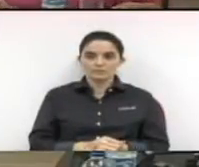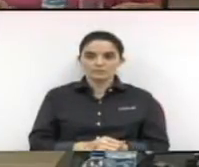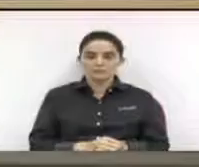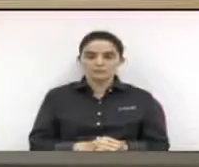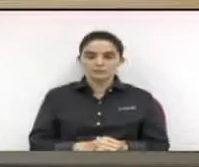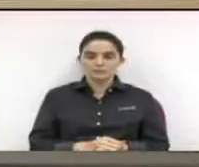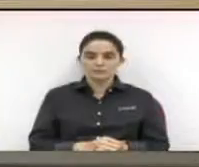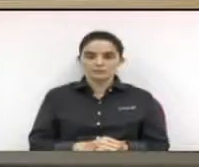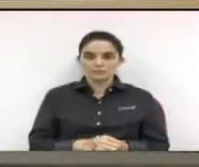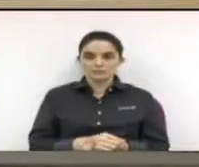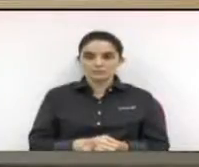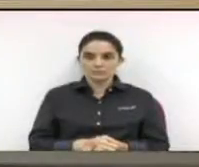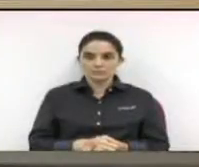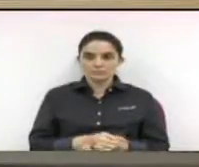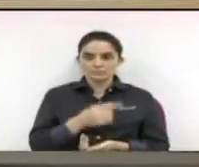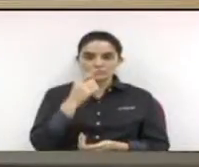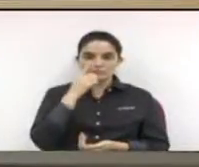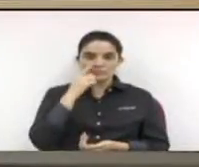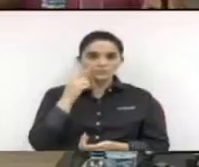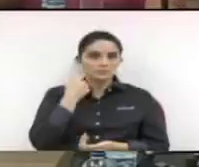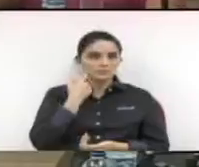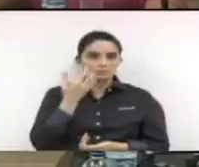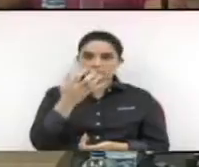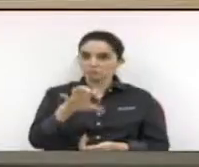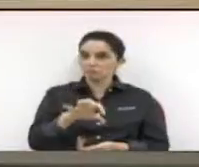Newton Santos Dispenso